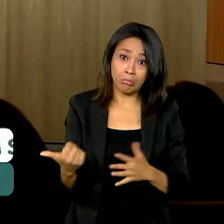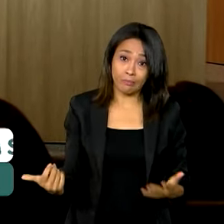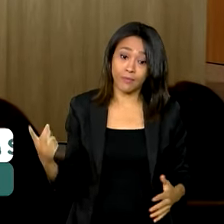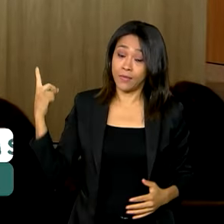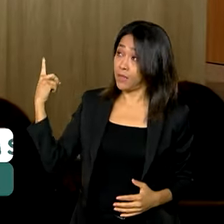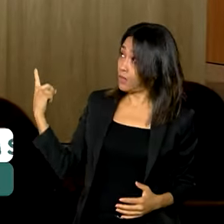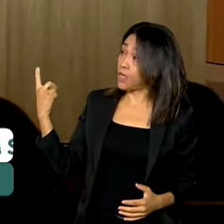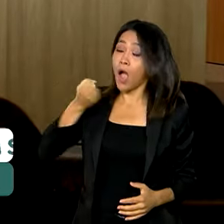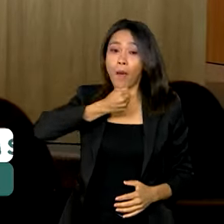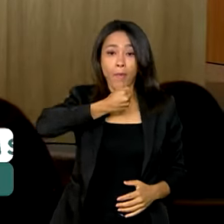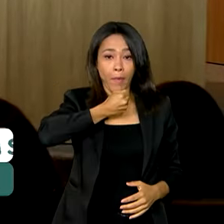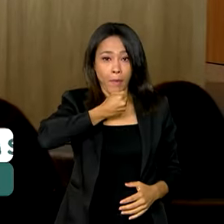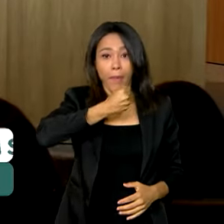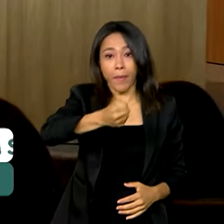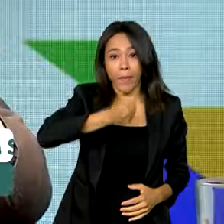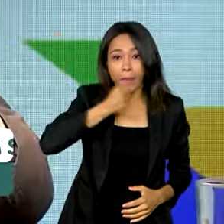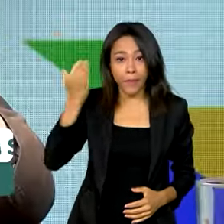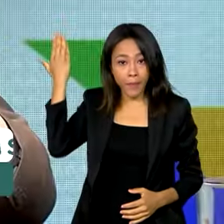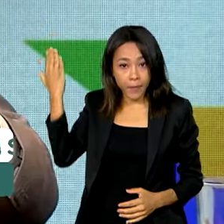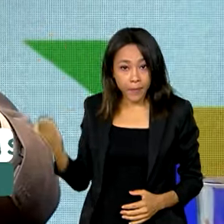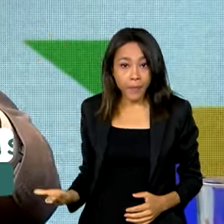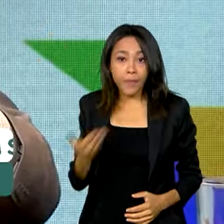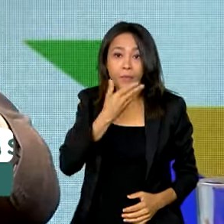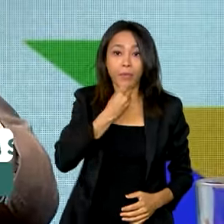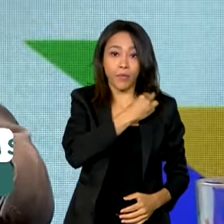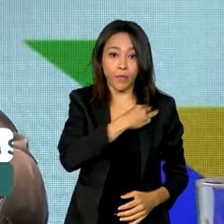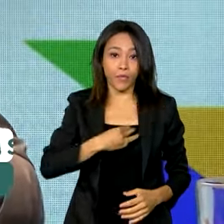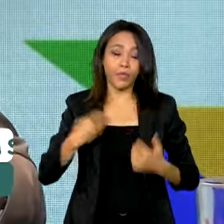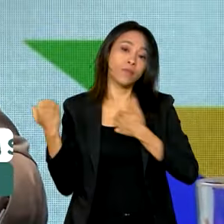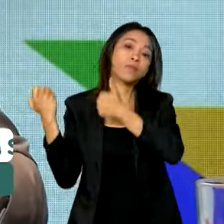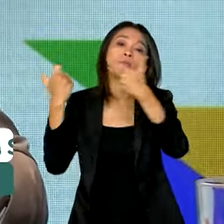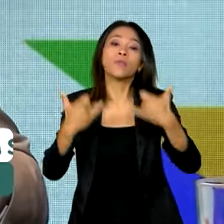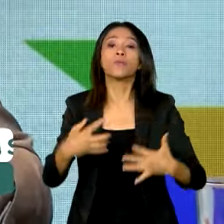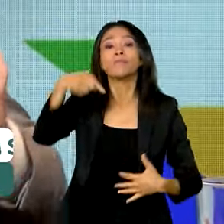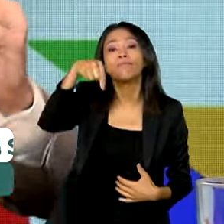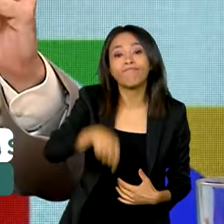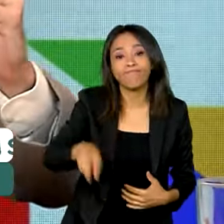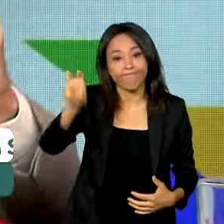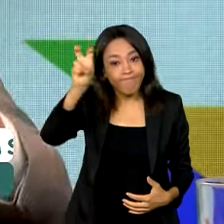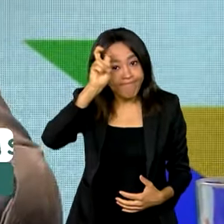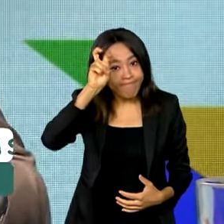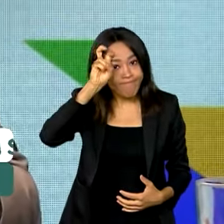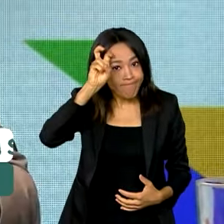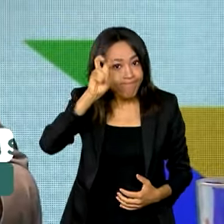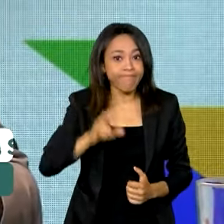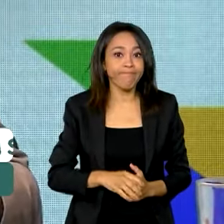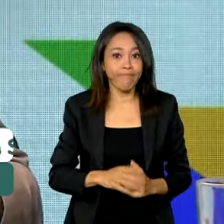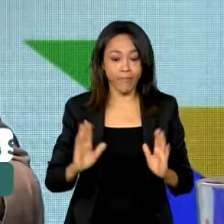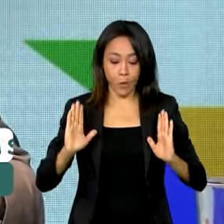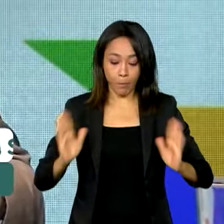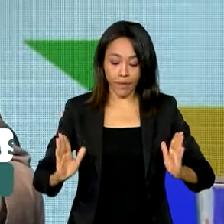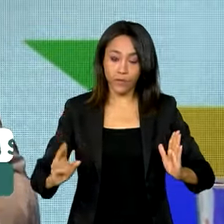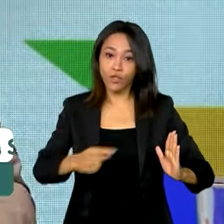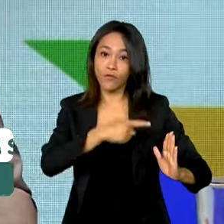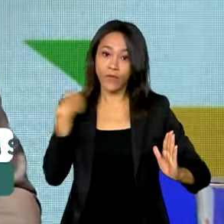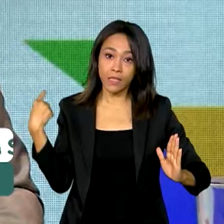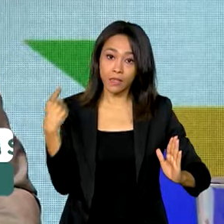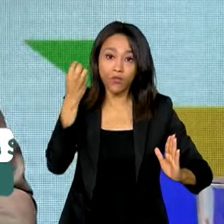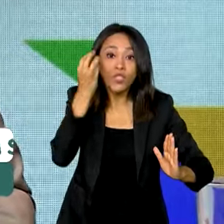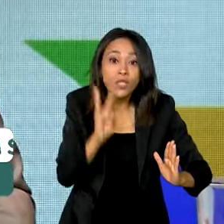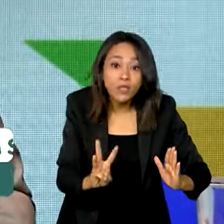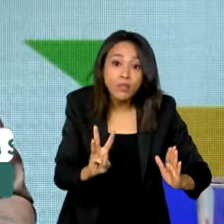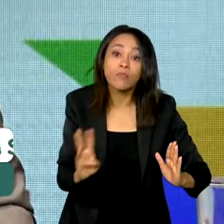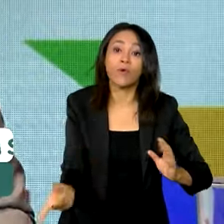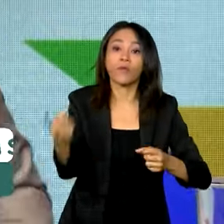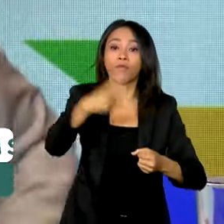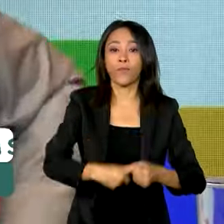imprensa, o ministro de Minas e Energia afirmou que, nesta quinta-feira, quando vence o prazo de três dias para a